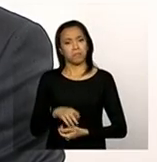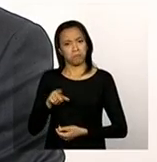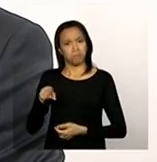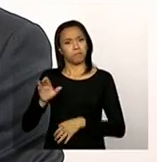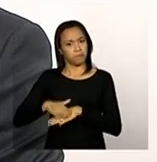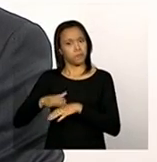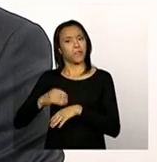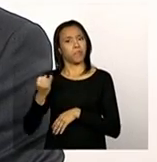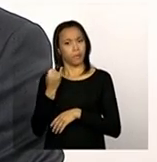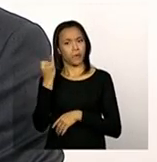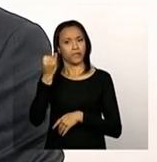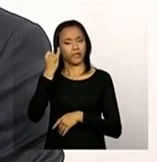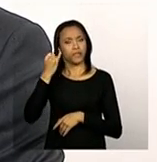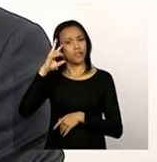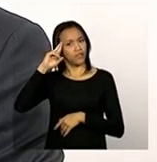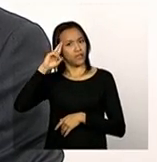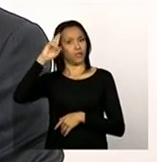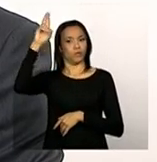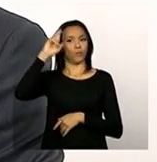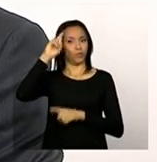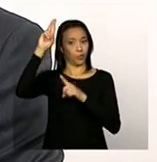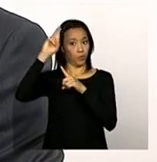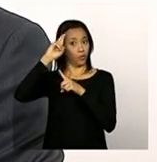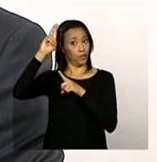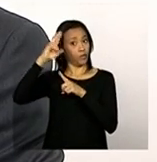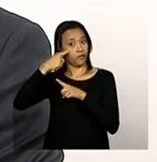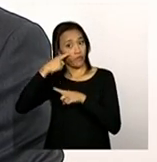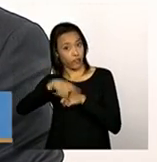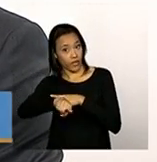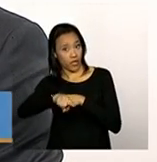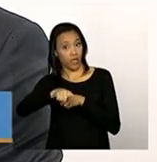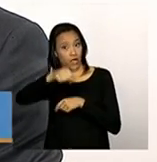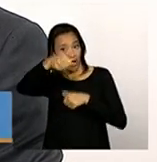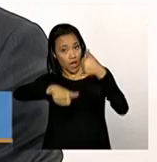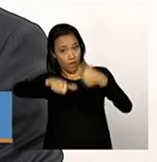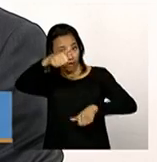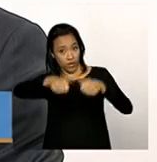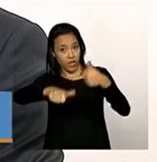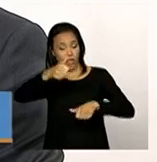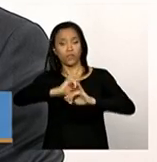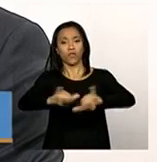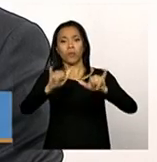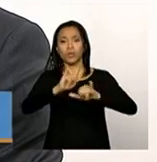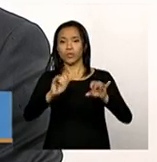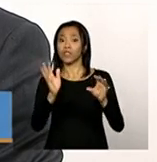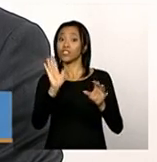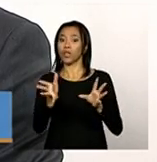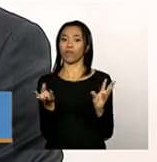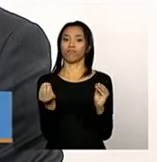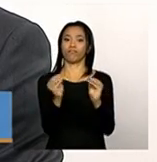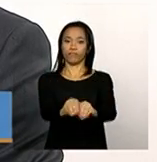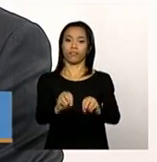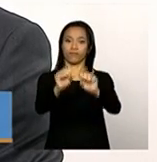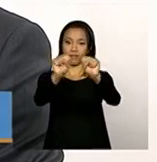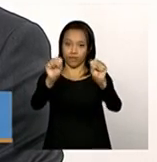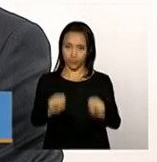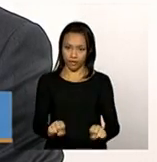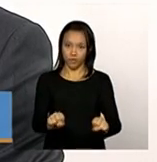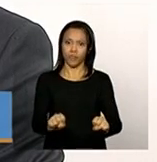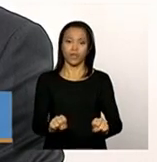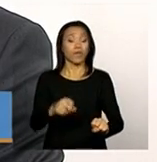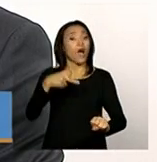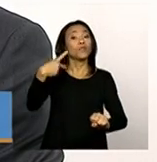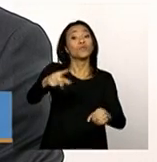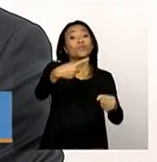gestor fazer a análise dos dados que estão inseridos em relação ao seu